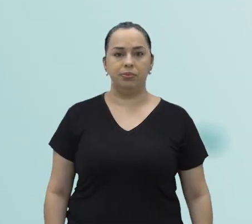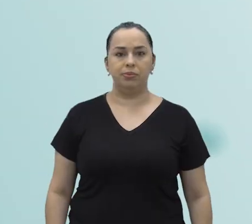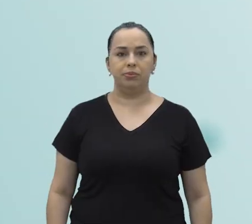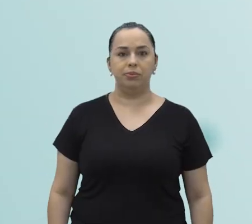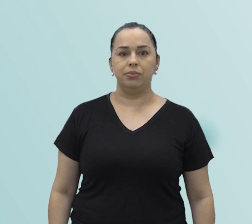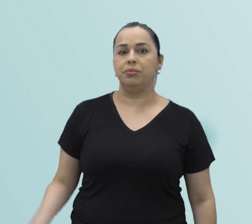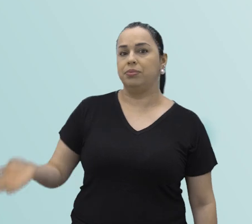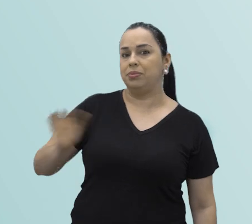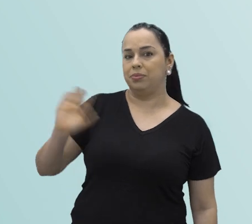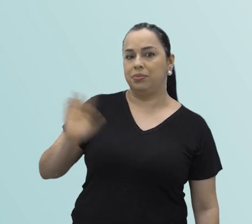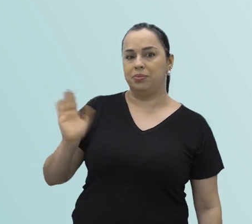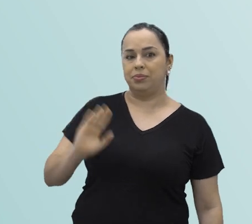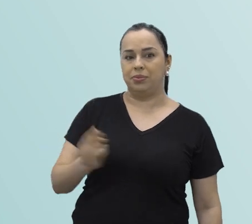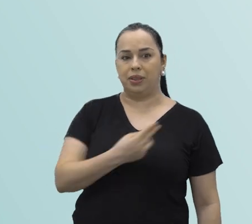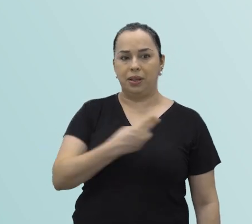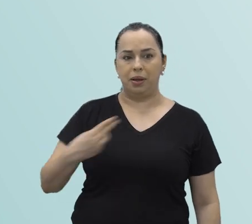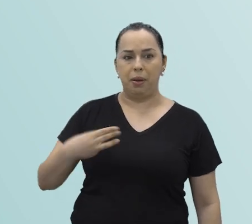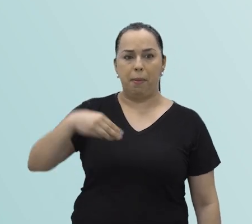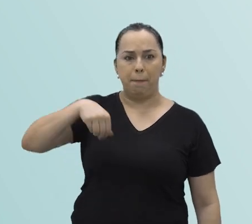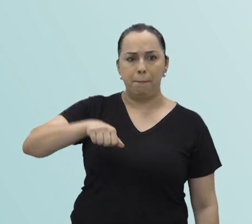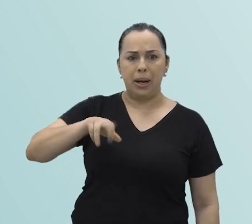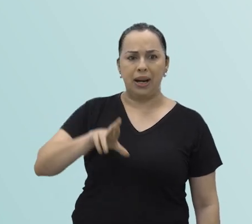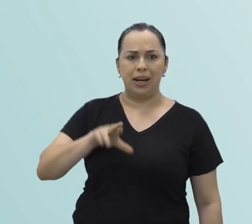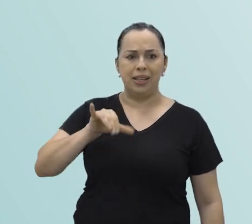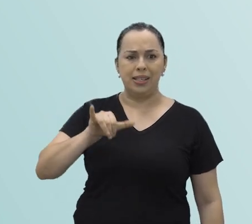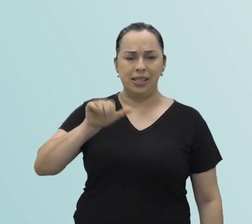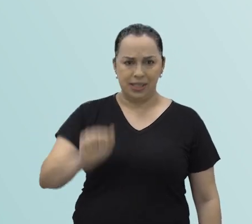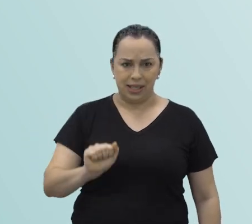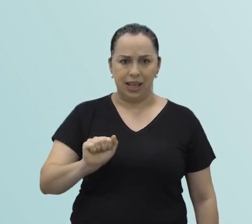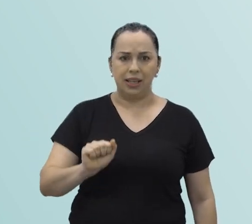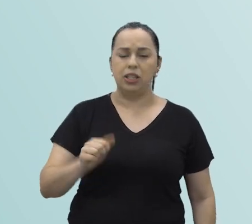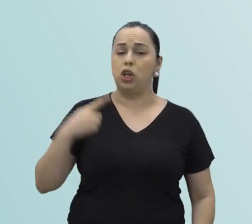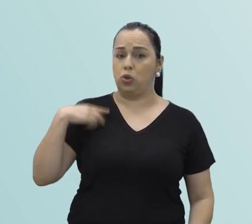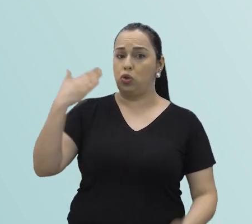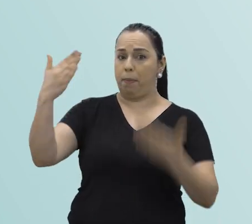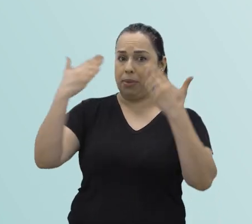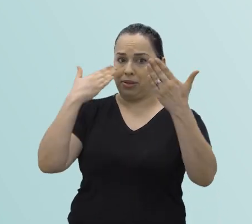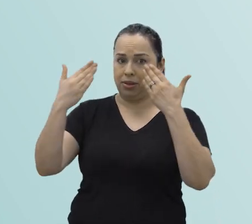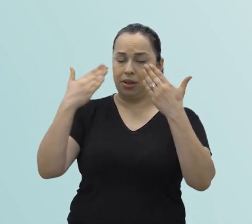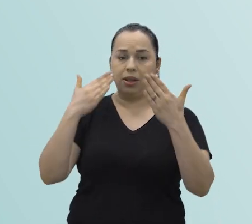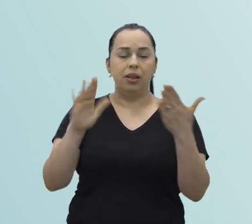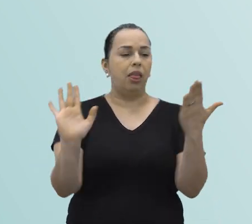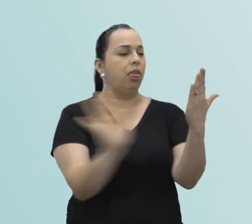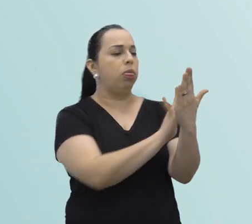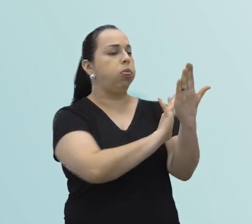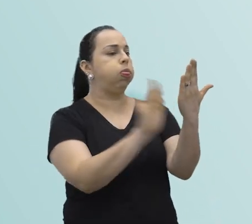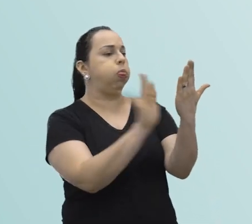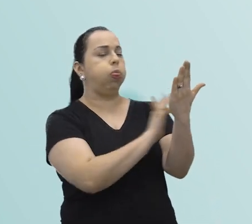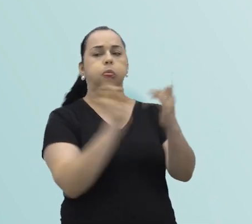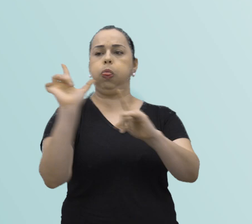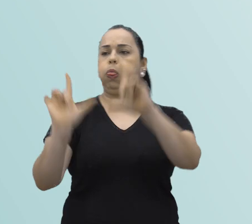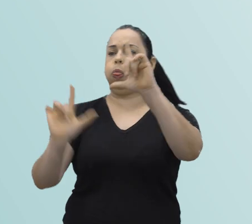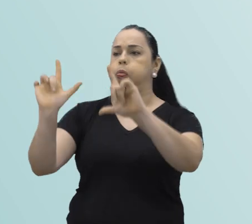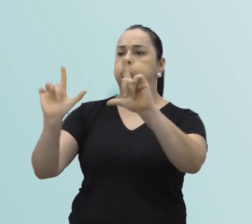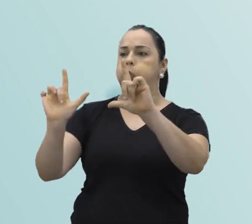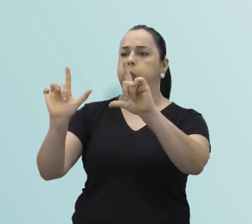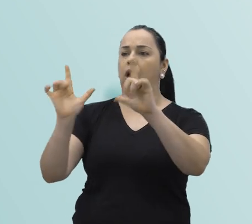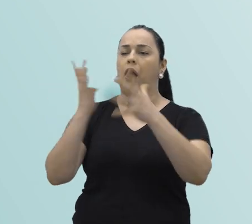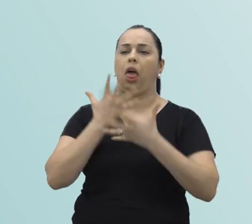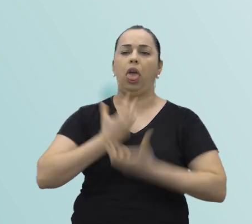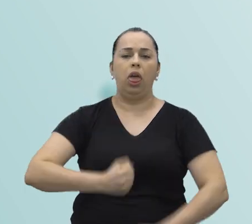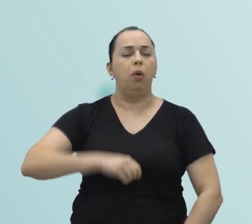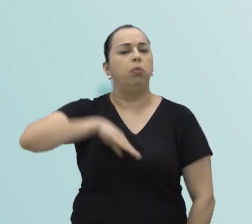Olá, sou Marcia Eliane, psicóloga. O uso excessivo das telas pode causar, sim, o esgotamento emocional,